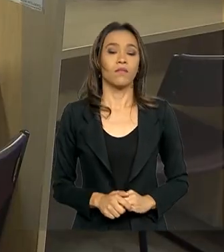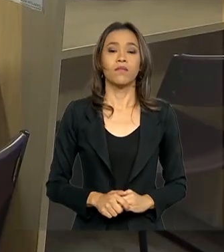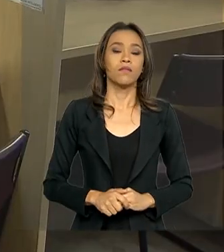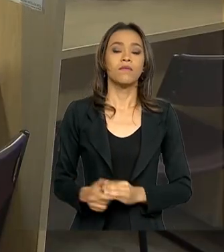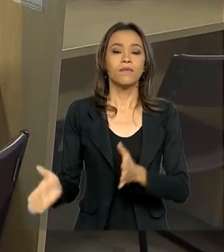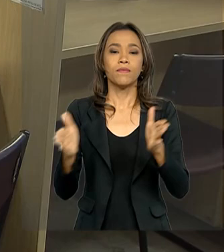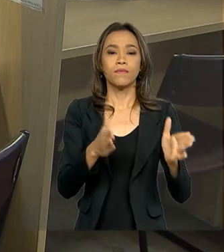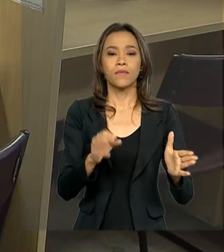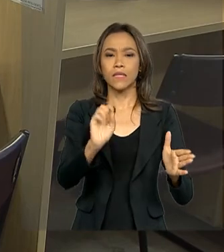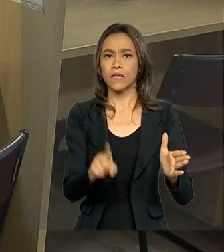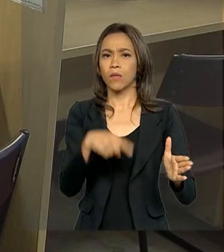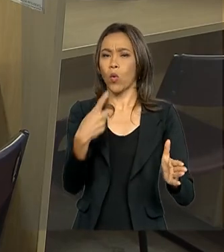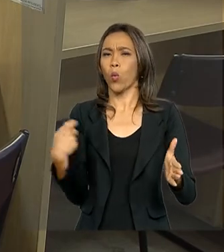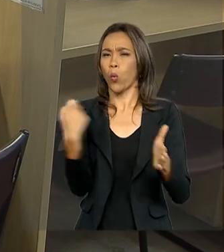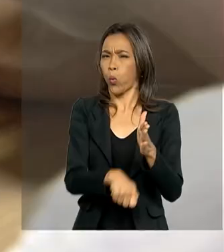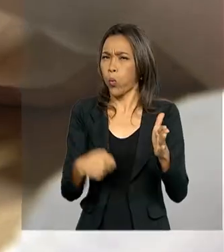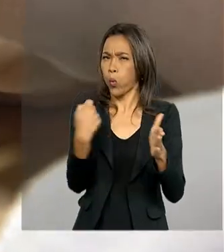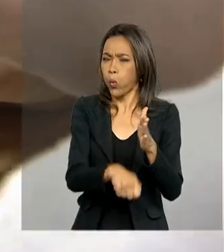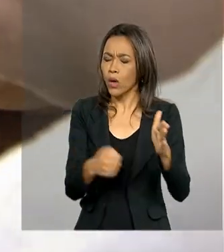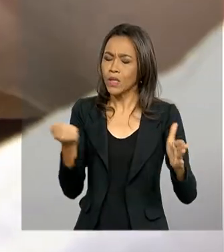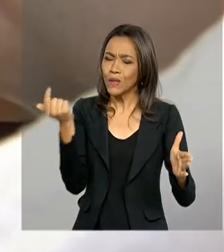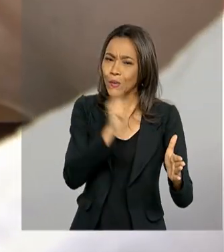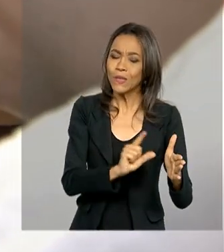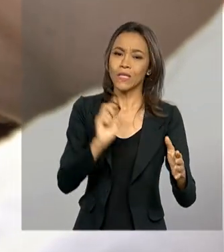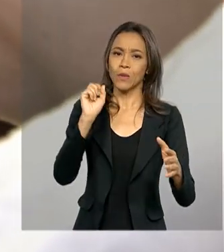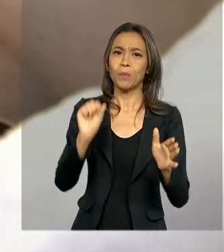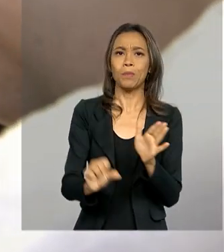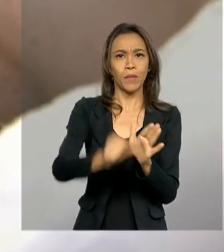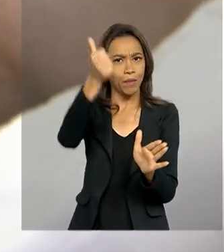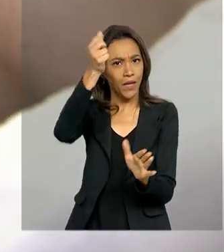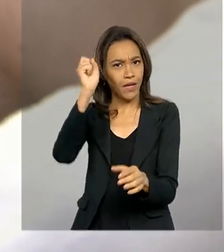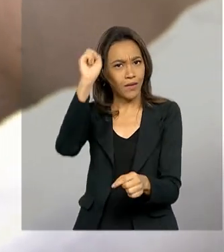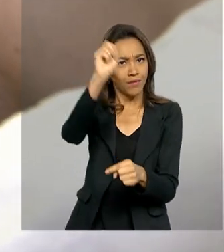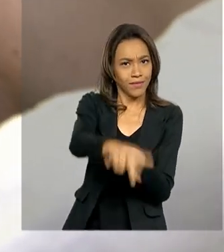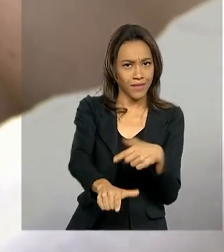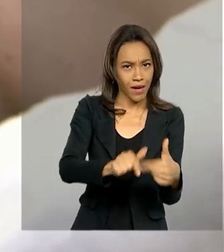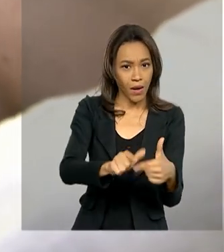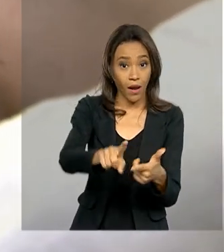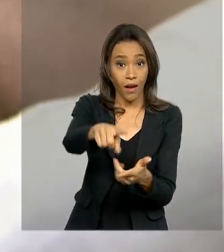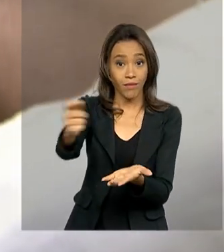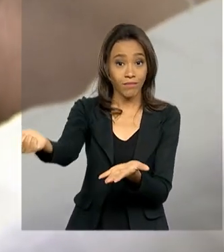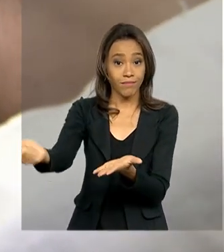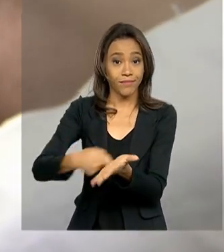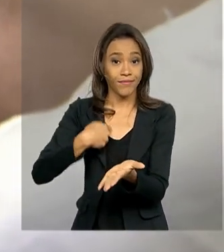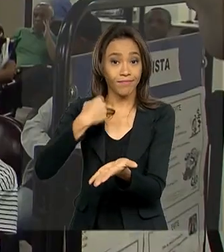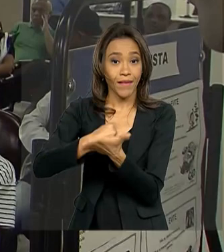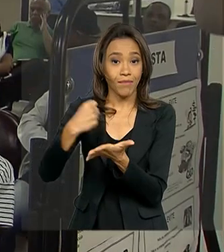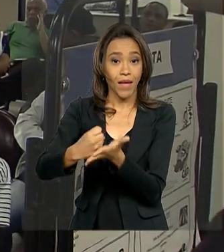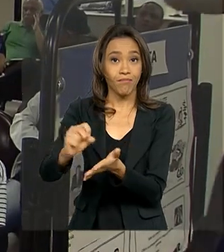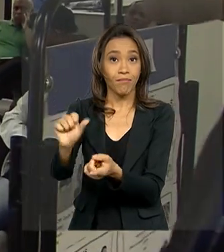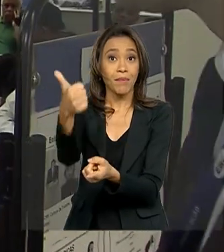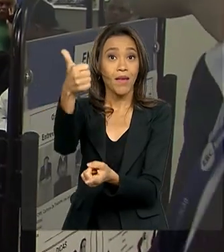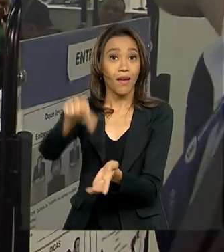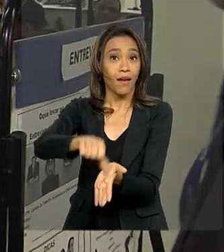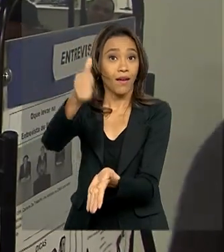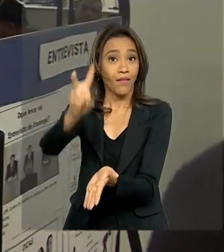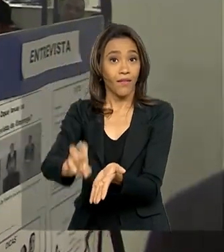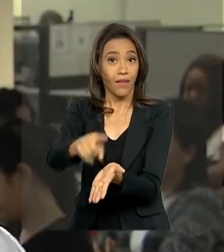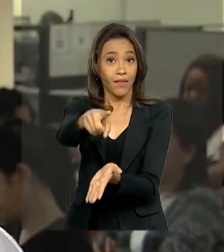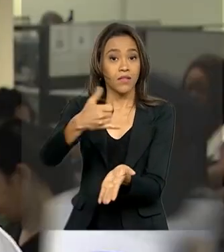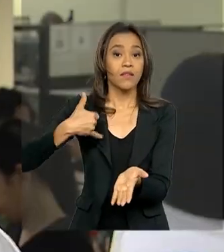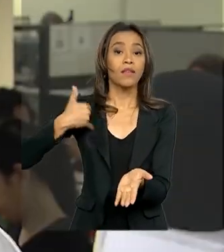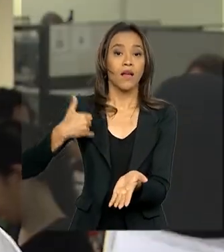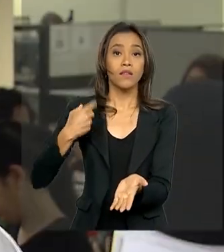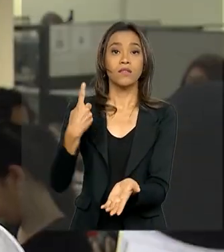Depois de lutar pelo primeiro emprego, Douglas acaba de assinar sua primeira carteira de trabalho. Aos 17 anos,